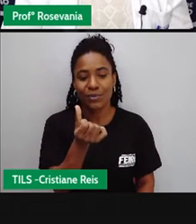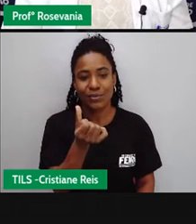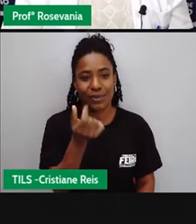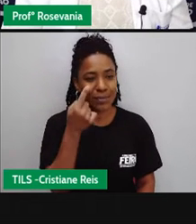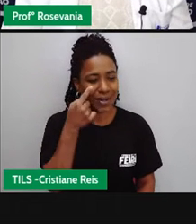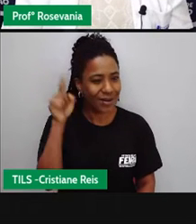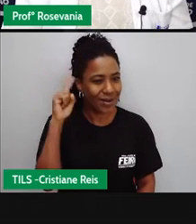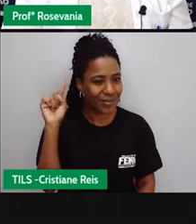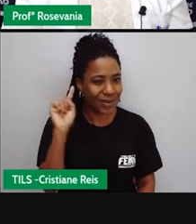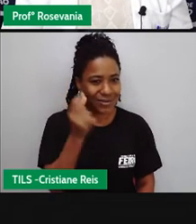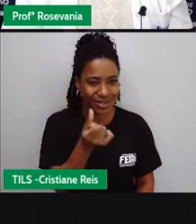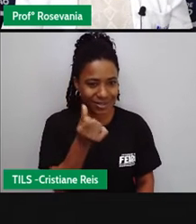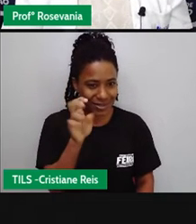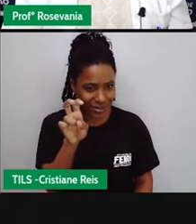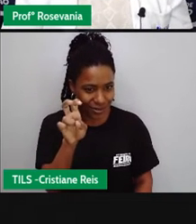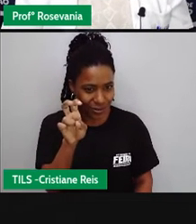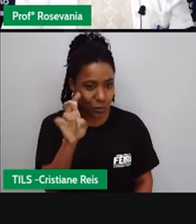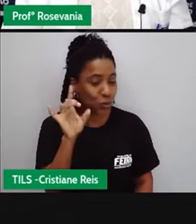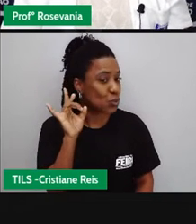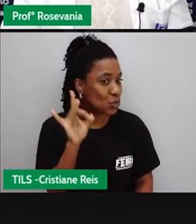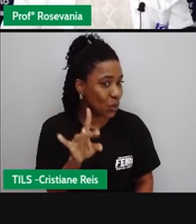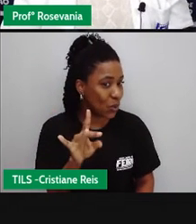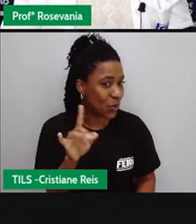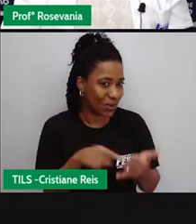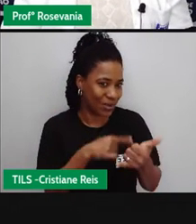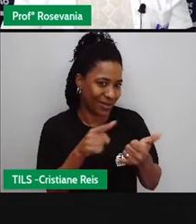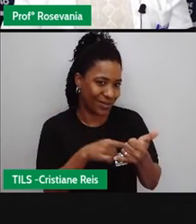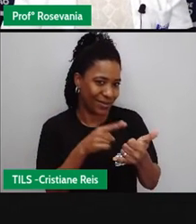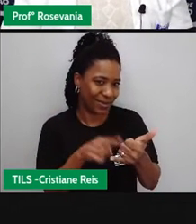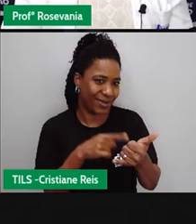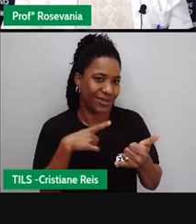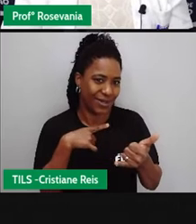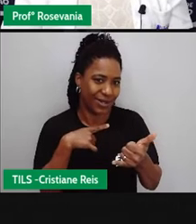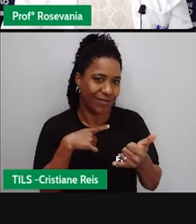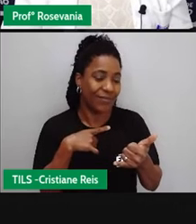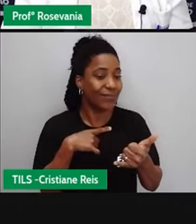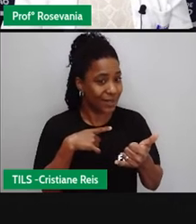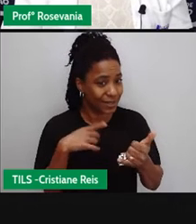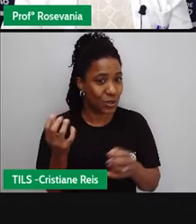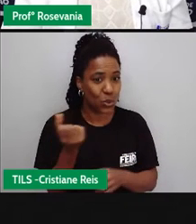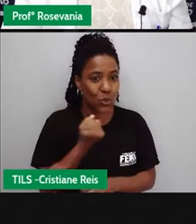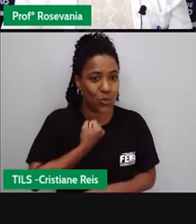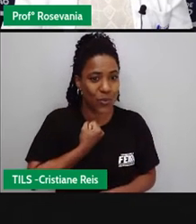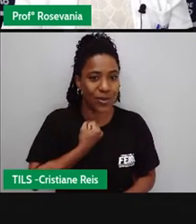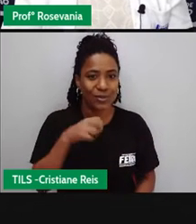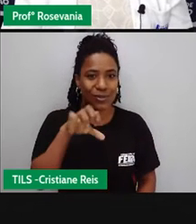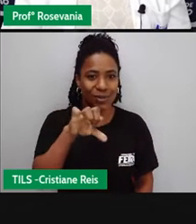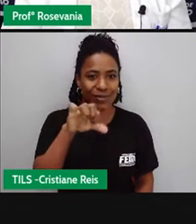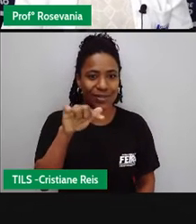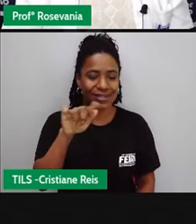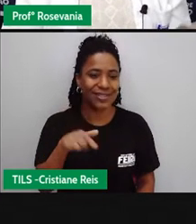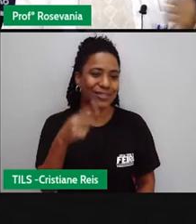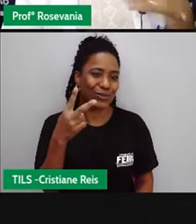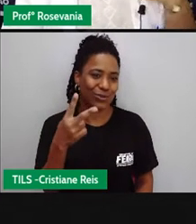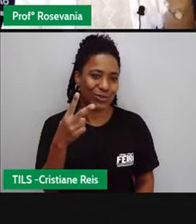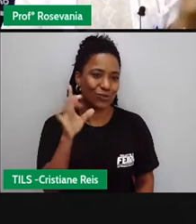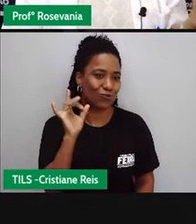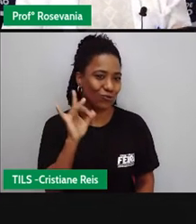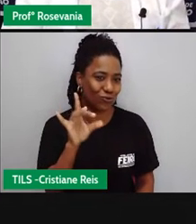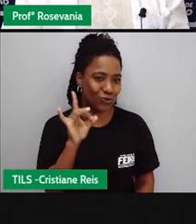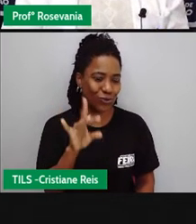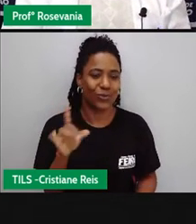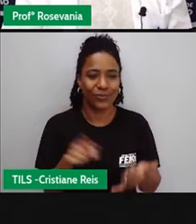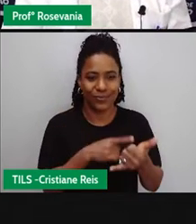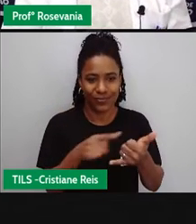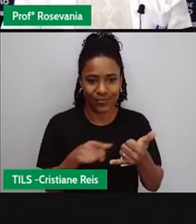né, eles acessam a internet utilizando o celular. No Brasil, de modo geral, também temos um número, né, um